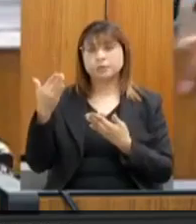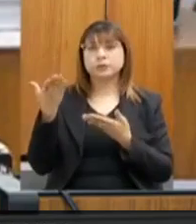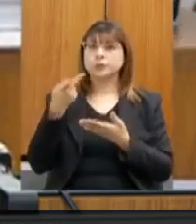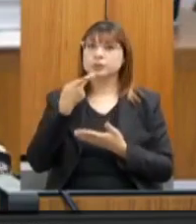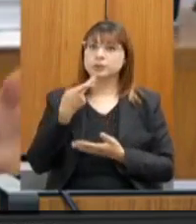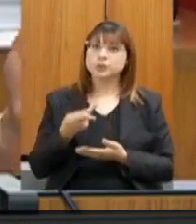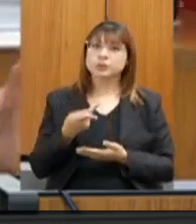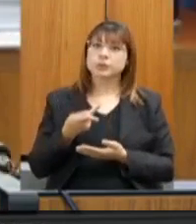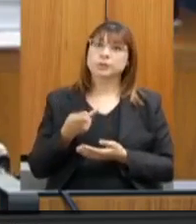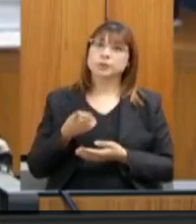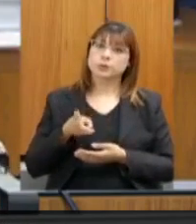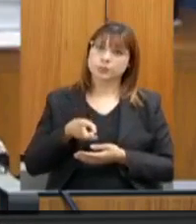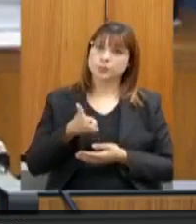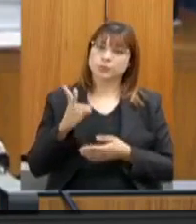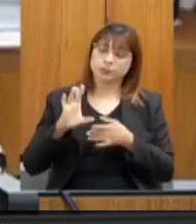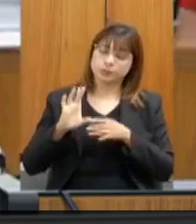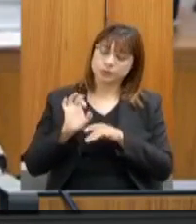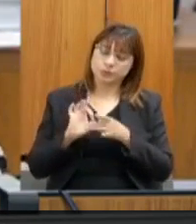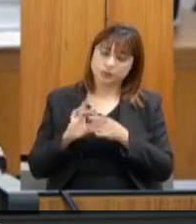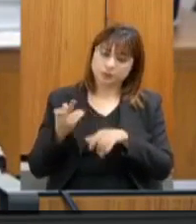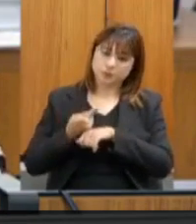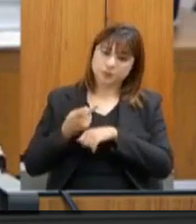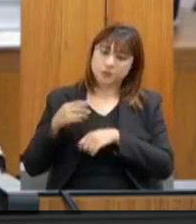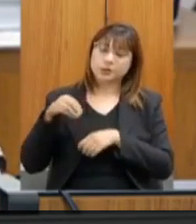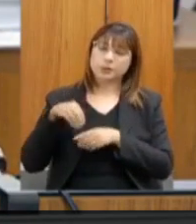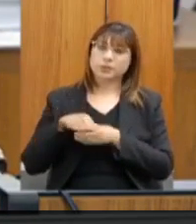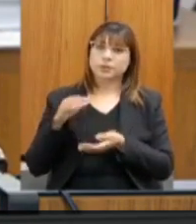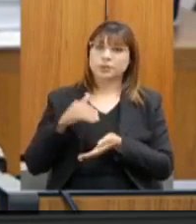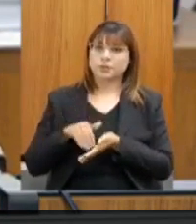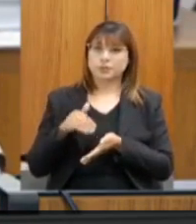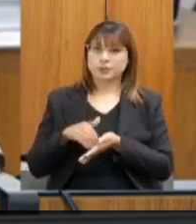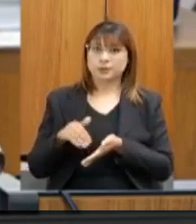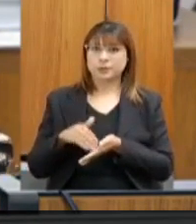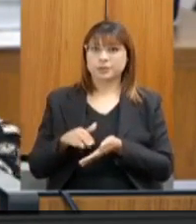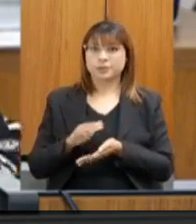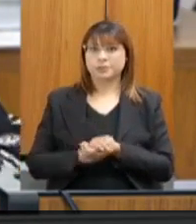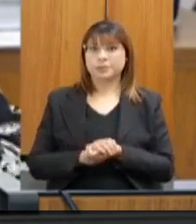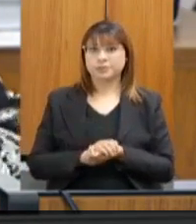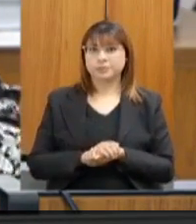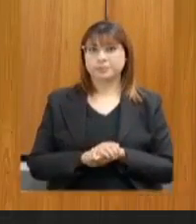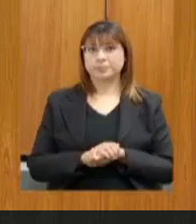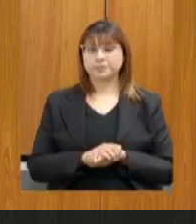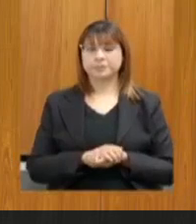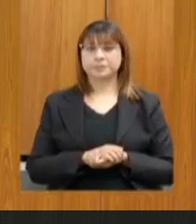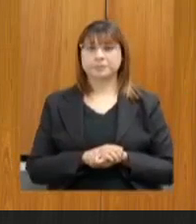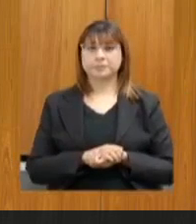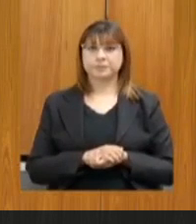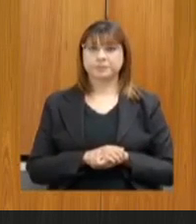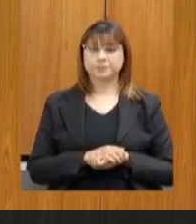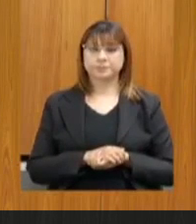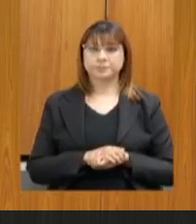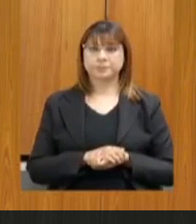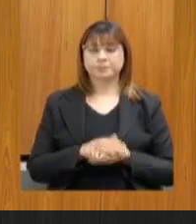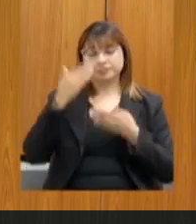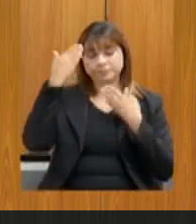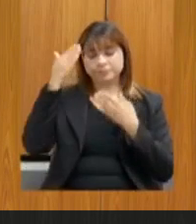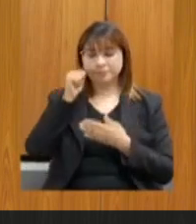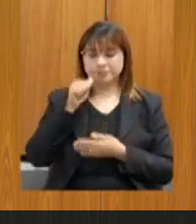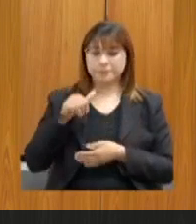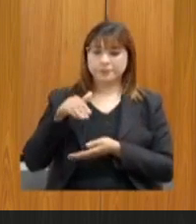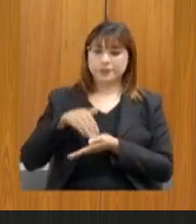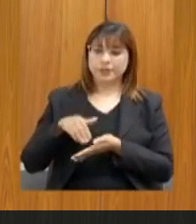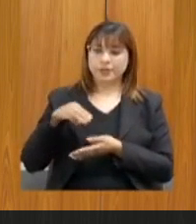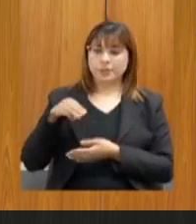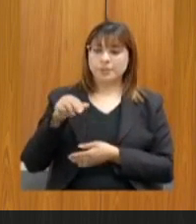colocações, continuo à disposição na Secretaria para esse profícuo debate sempre com o senhor. Muito obrigado, secretária